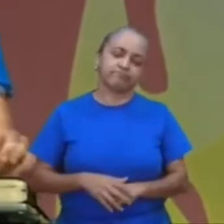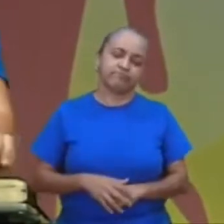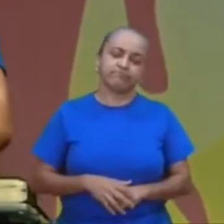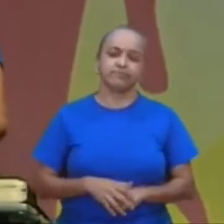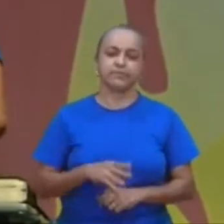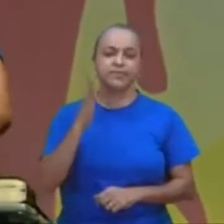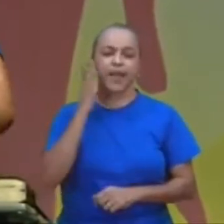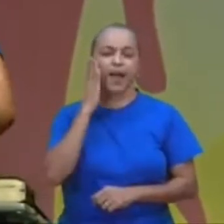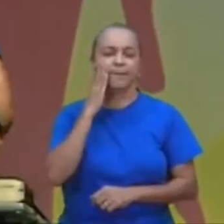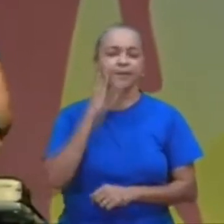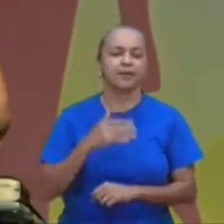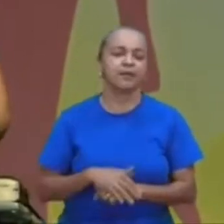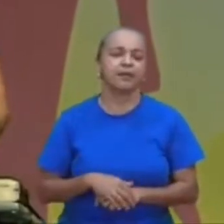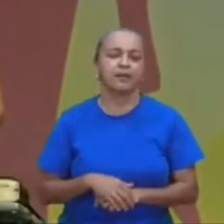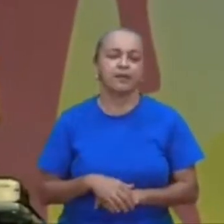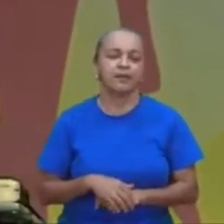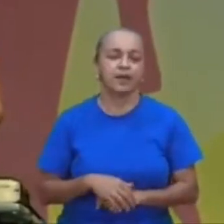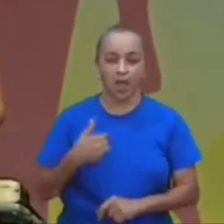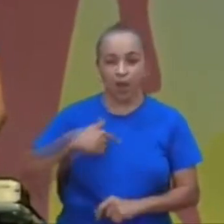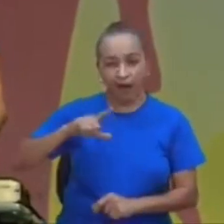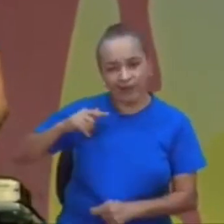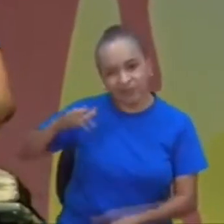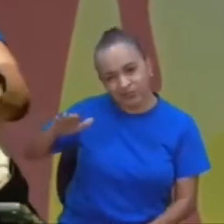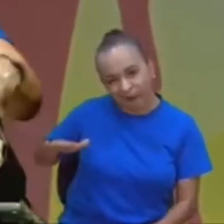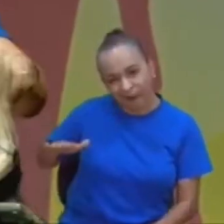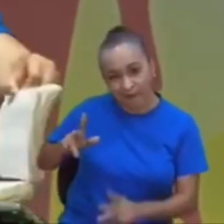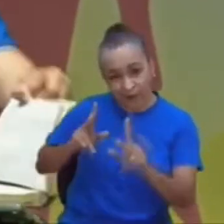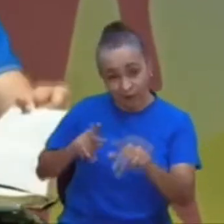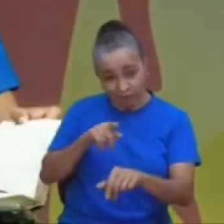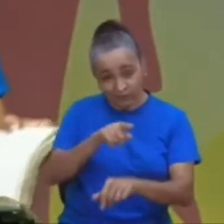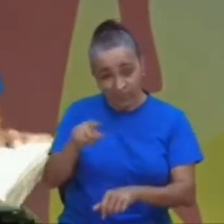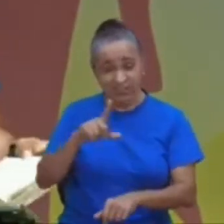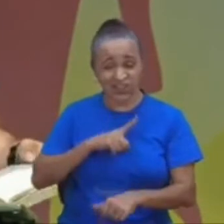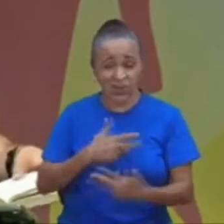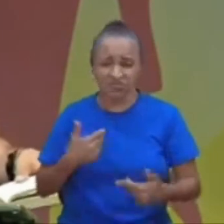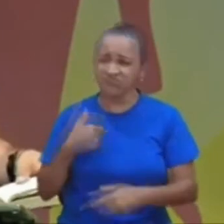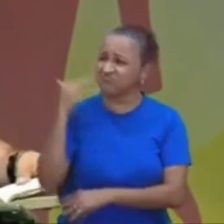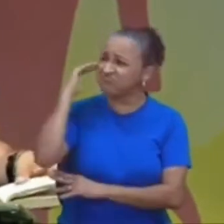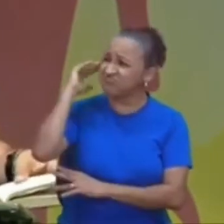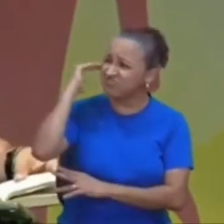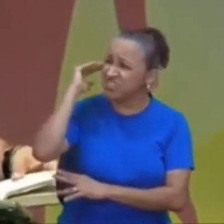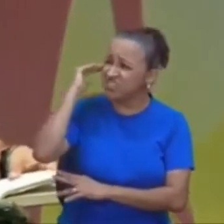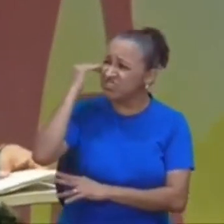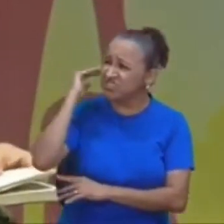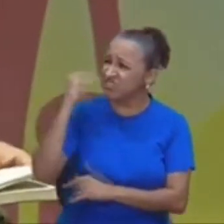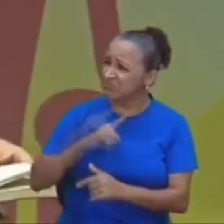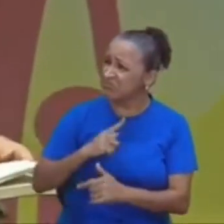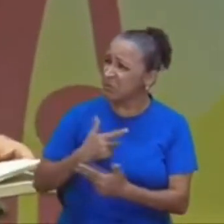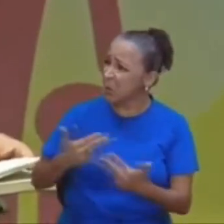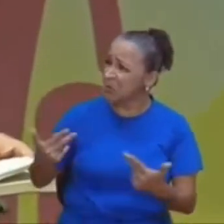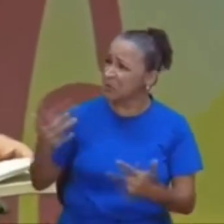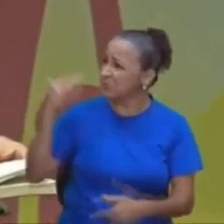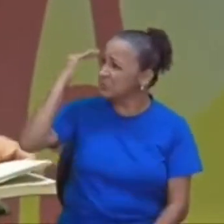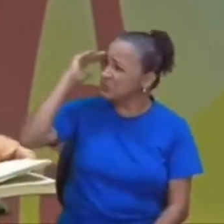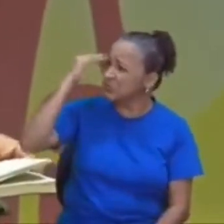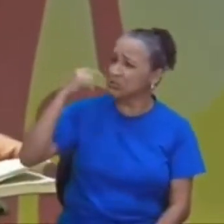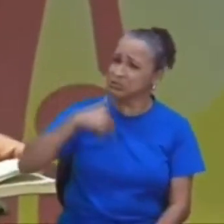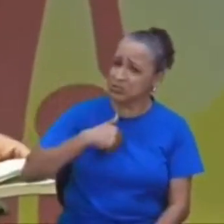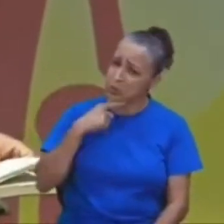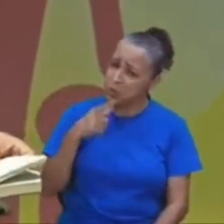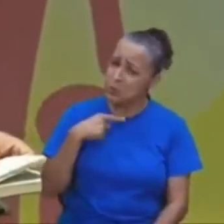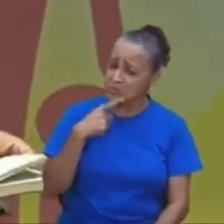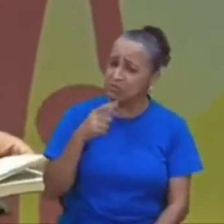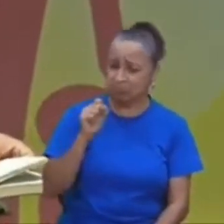sabe, eu, quando eu era jovem como você, tinha coisa que eu não entendia muito bem, tinha algumas dúvidas,